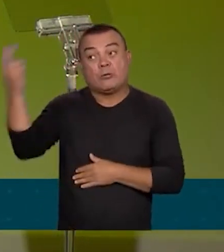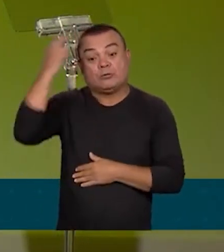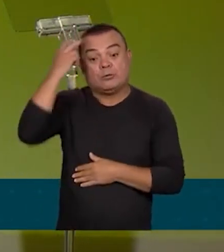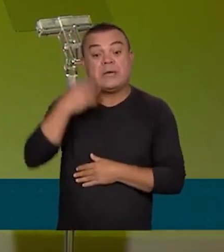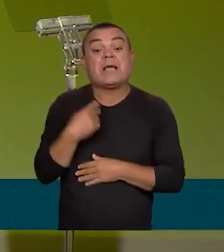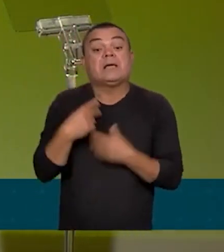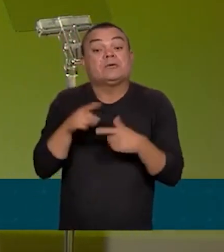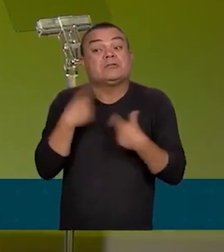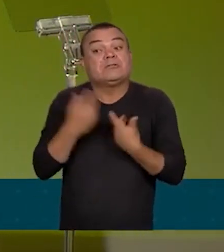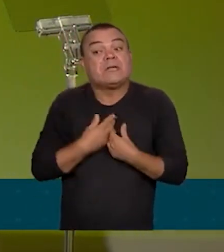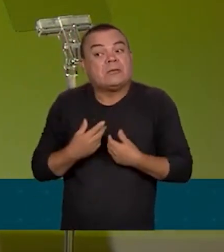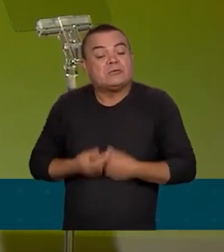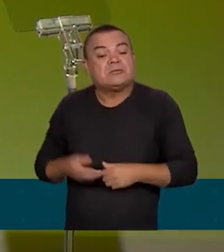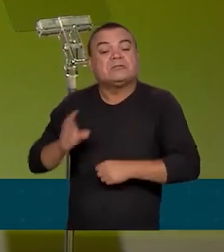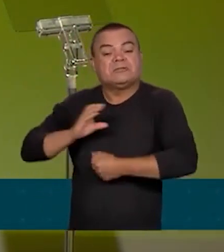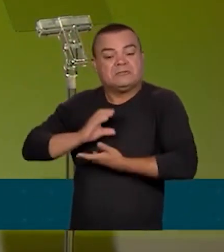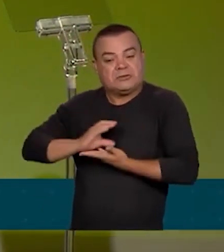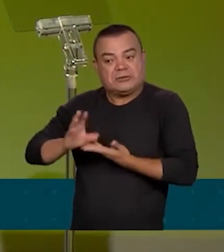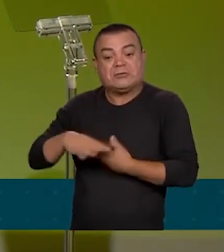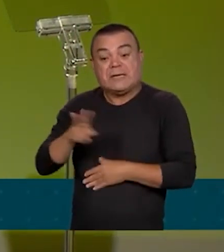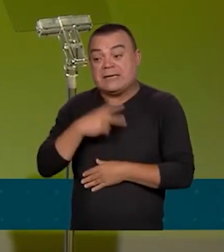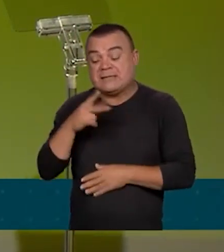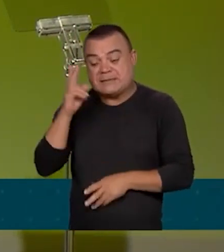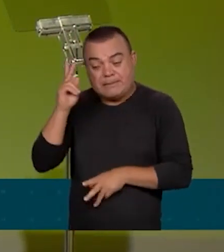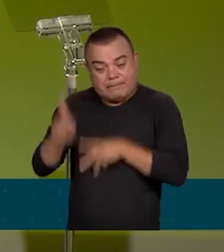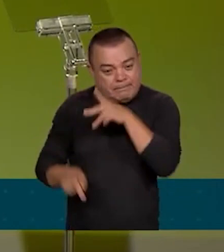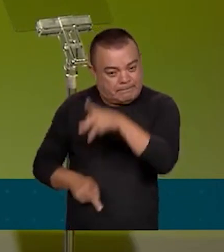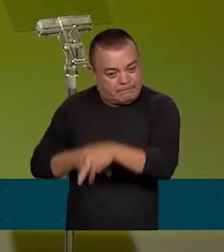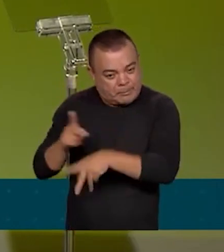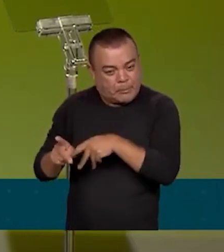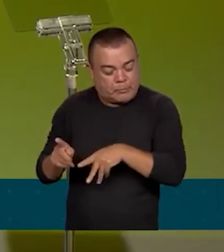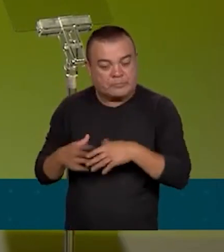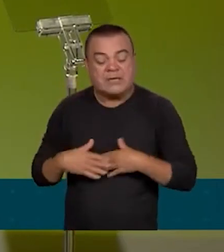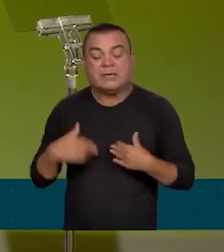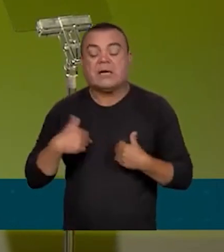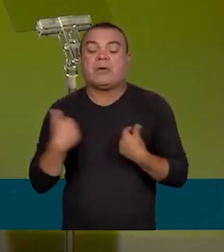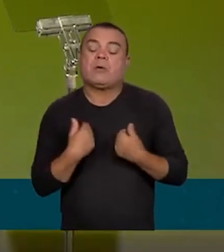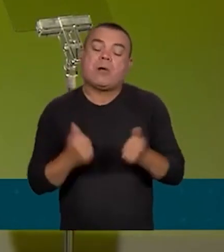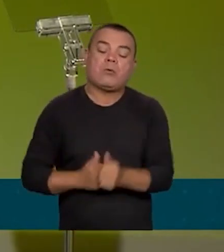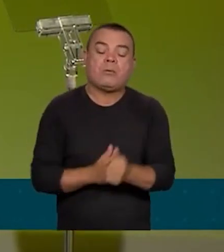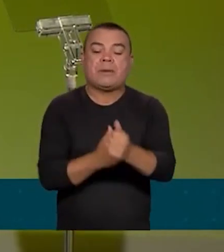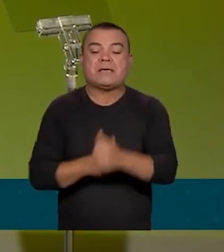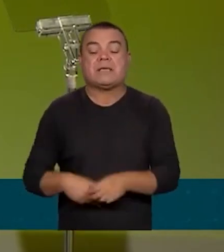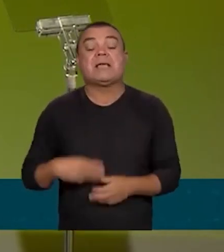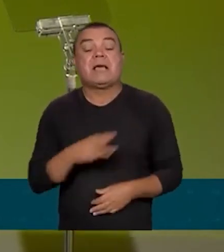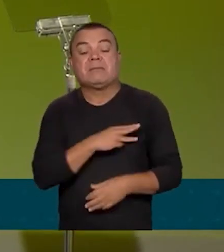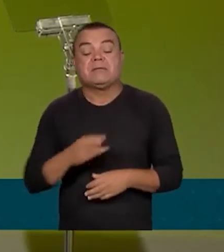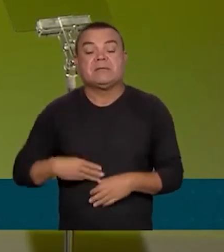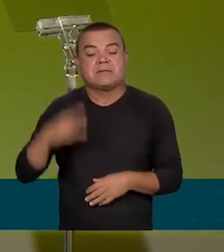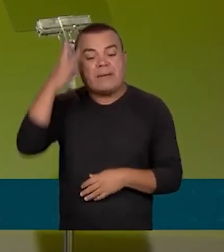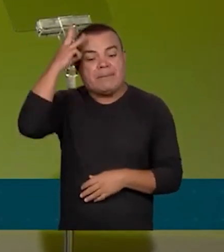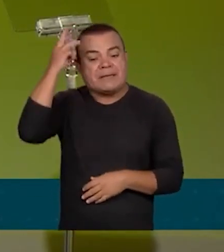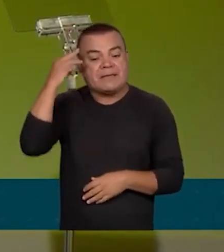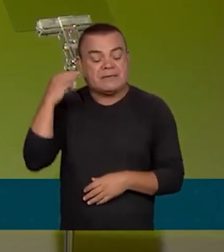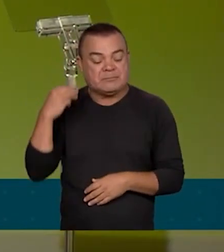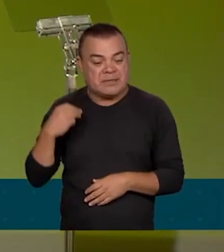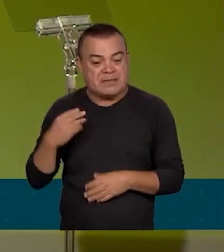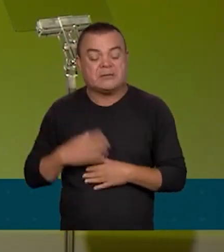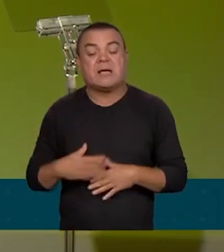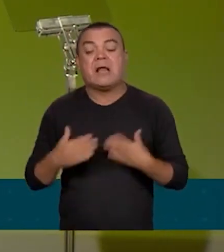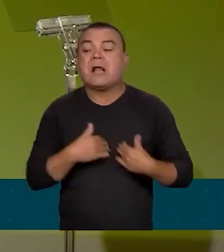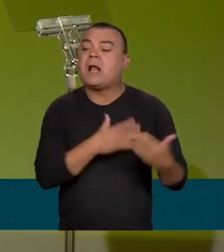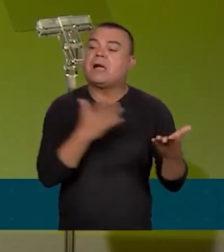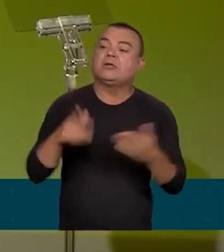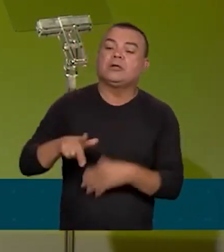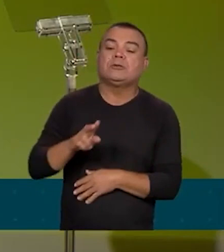pessoas. Hoje, mais cedo, eu tive o privilégio de acompanhar a ministra Margarete Menezes lá no mar, onde foi feita a